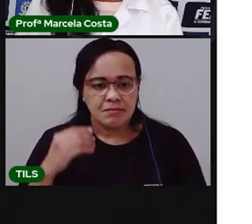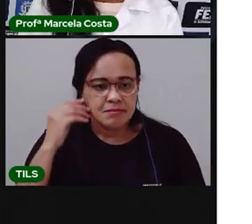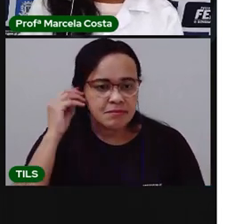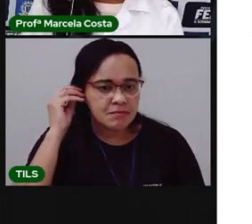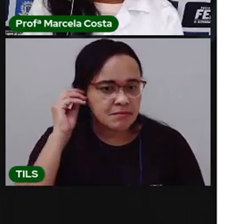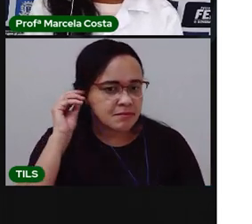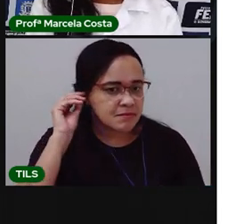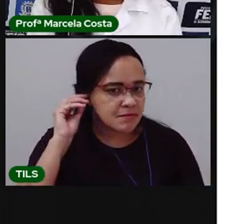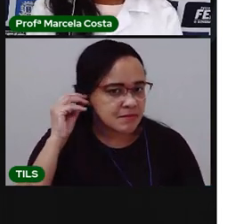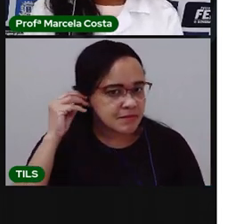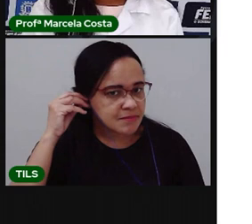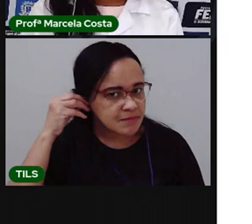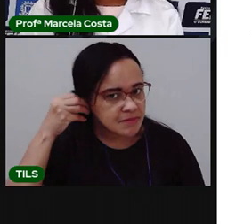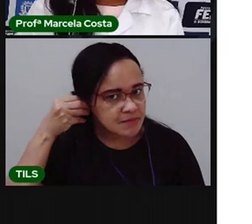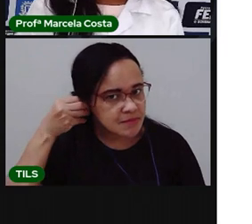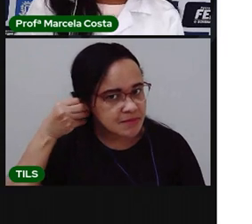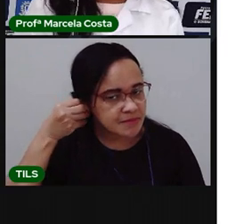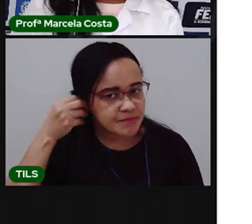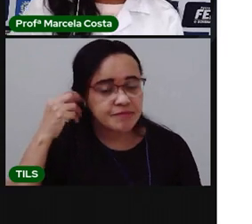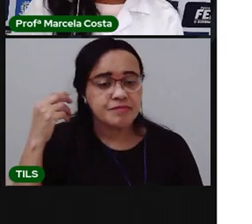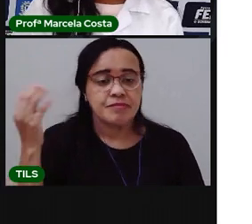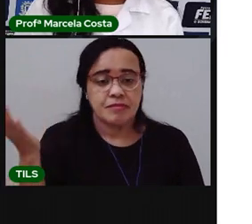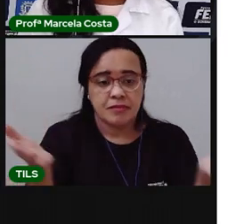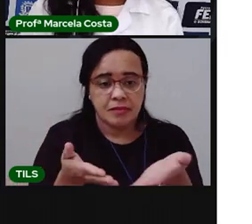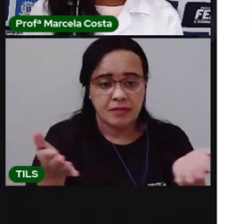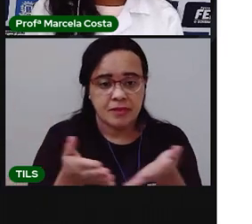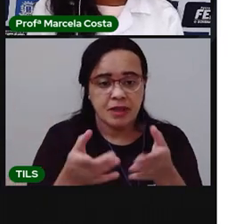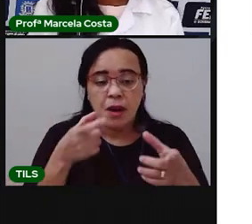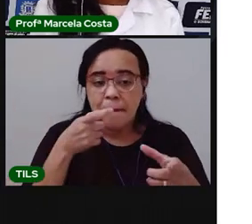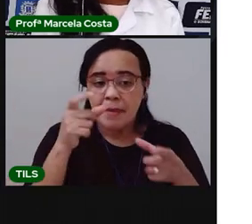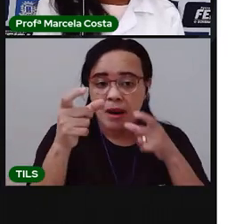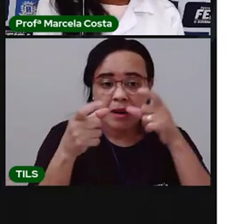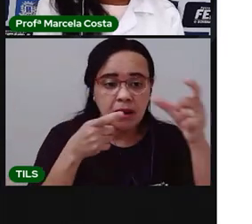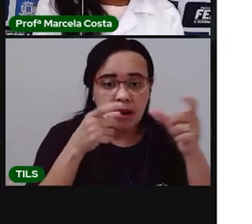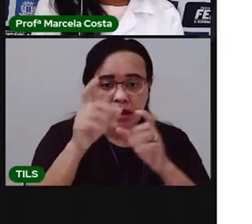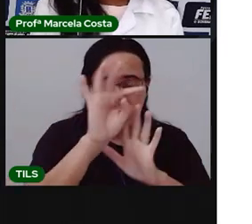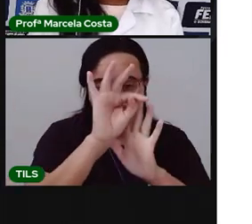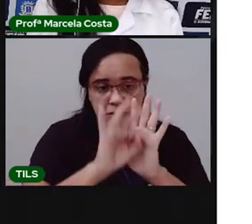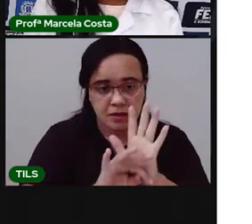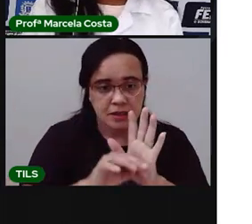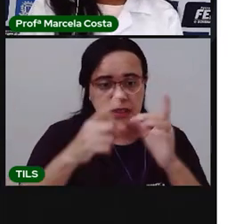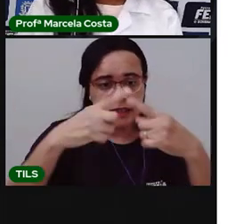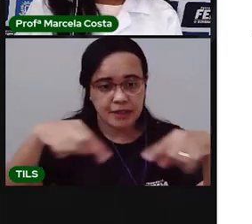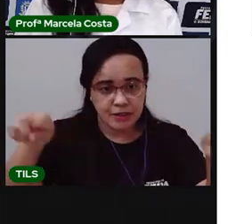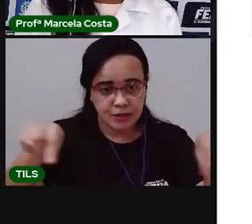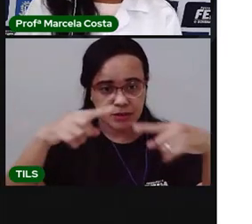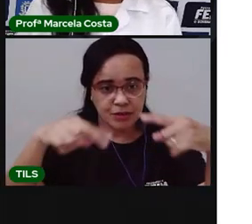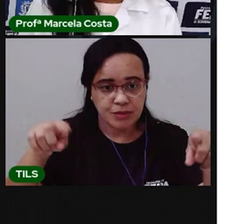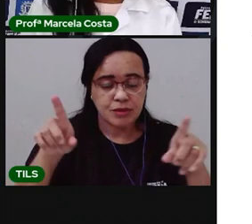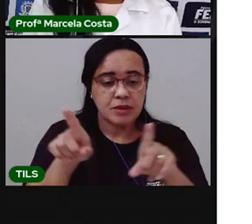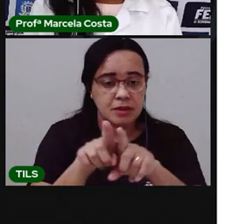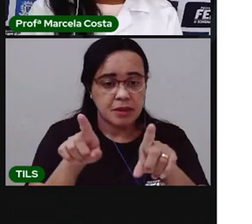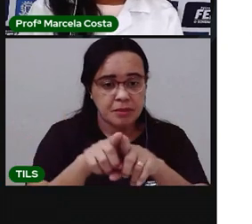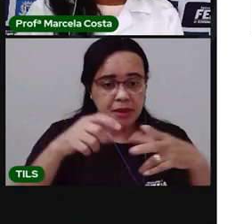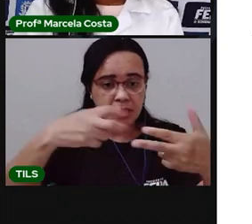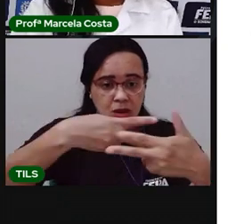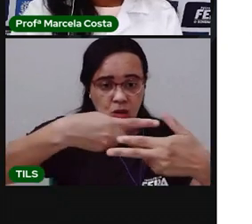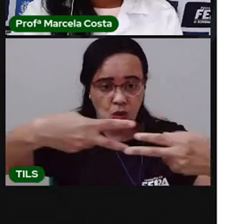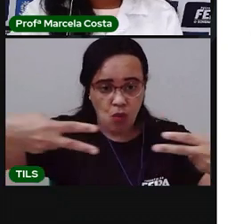Agora, a gente tem aqui algumas palavras e tem algumas coisas, algumas